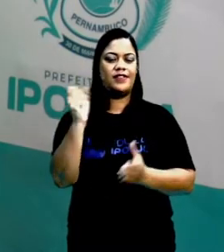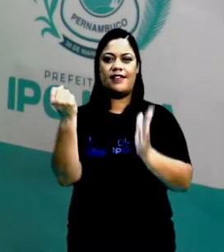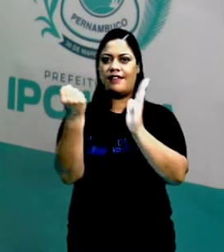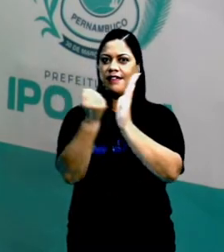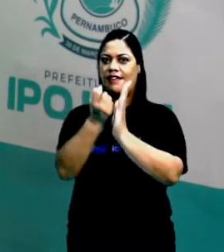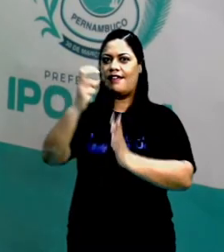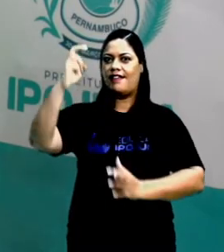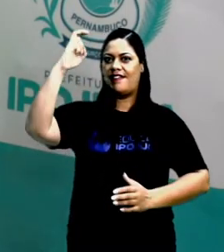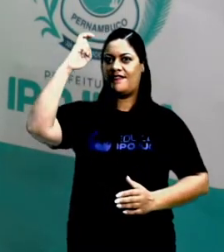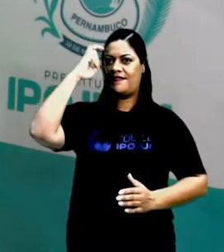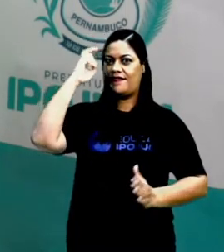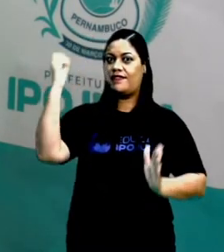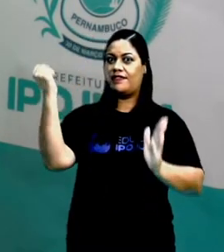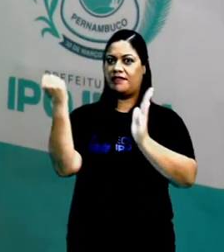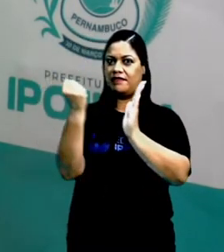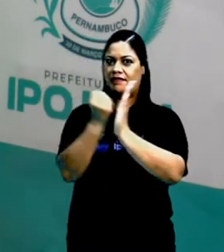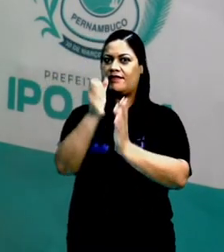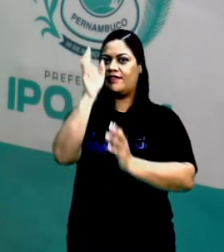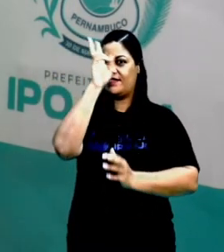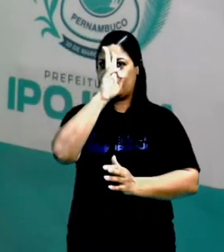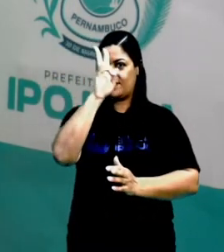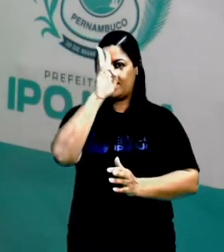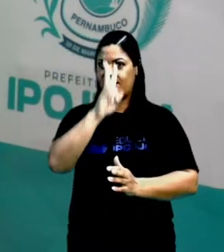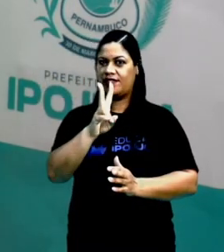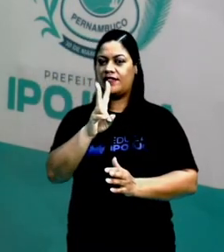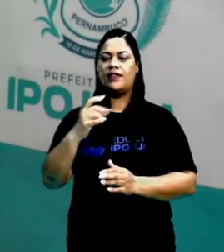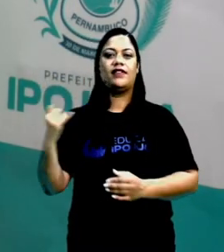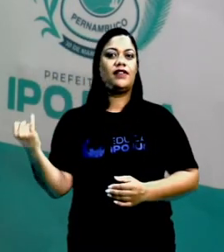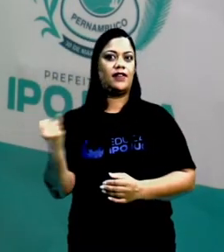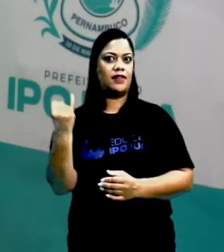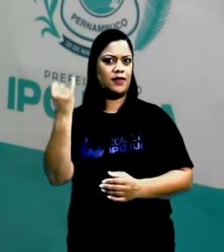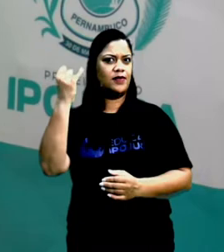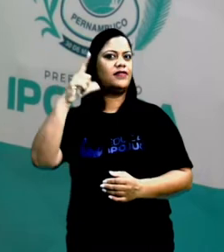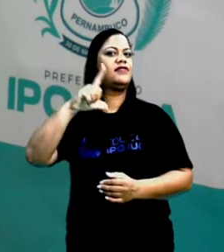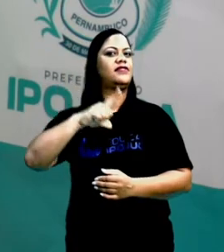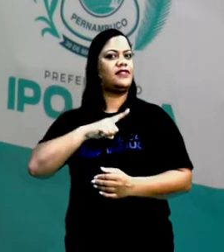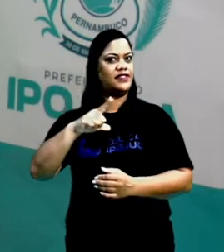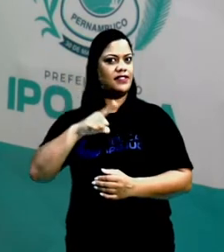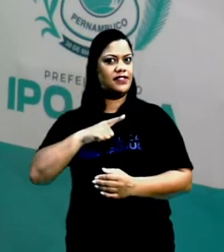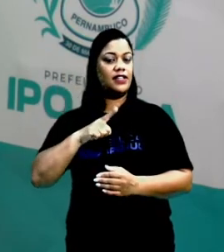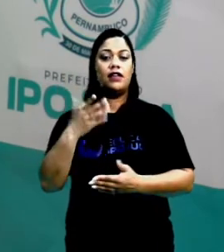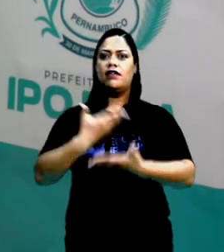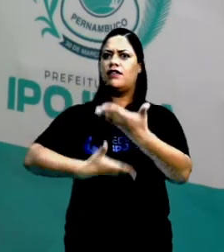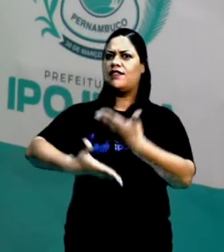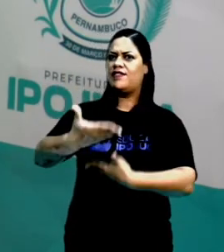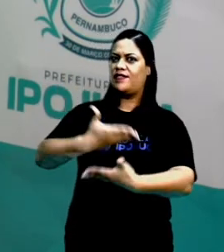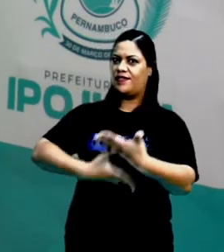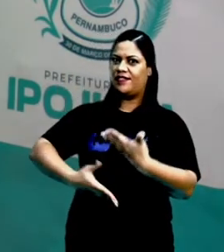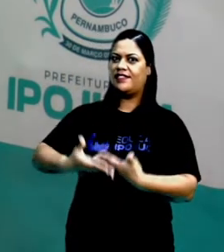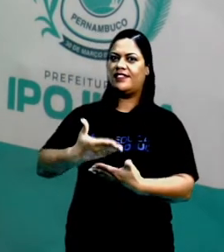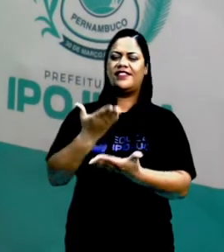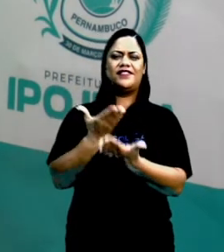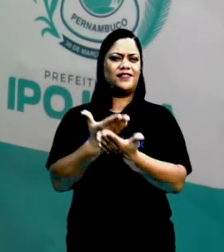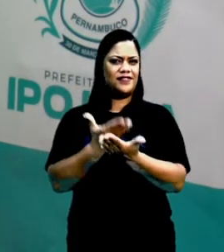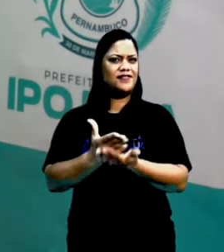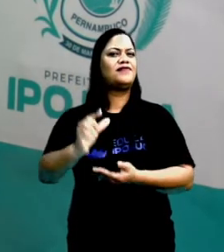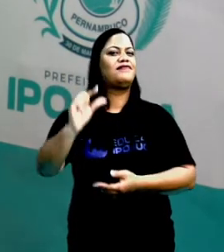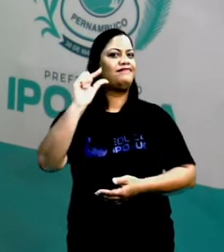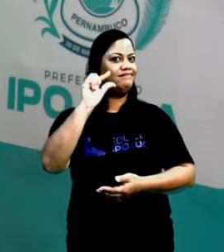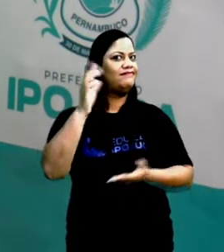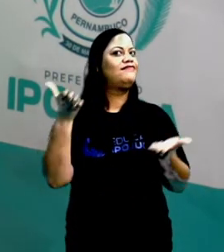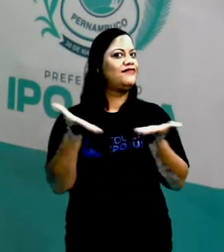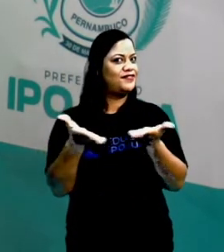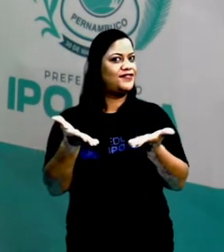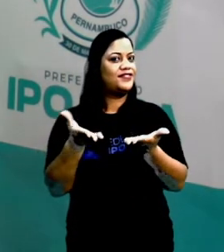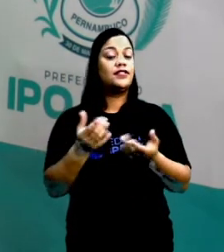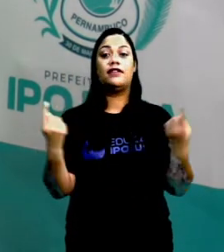culturais, os patrimônios históricos, a importância que ele tem, quem cuida. Então, a gente estudou um pouquinho sobre isso.